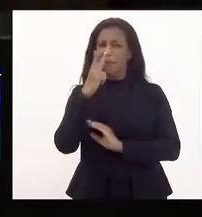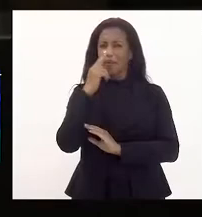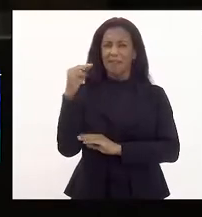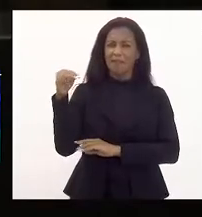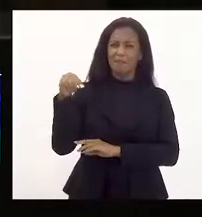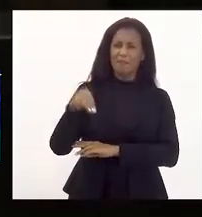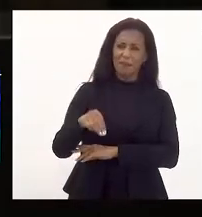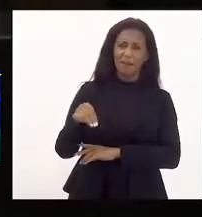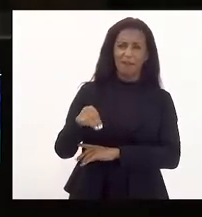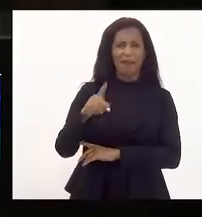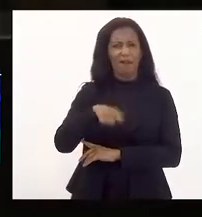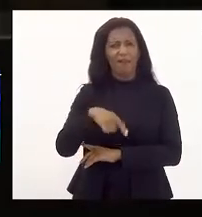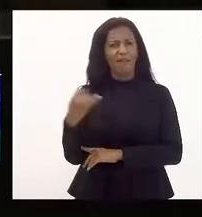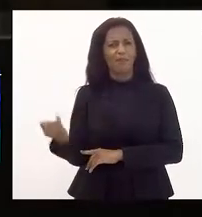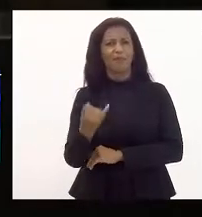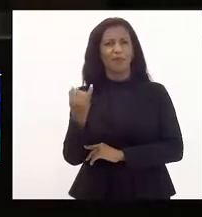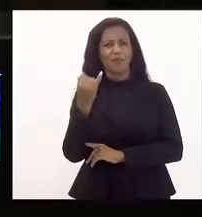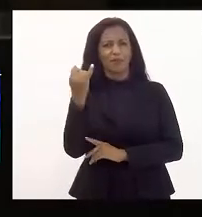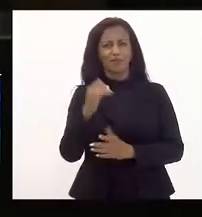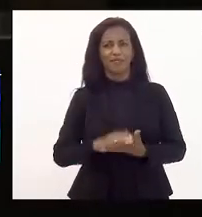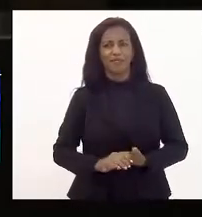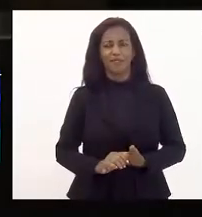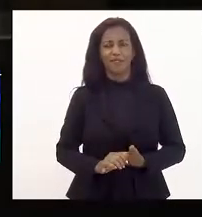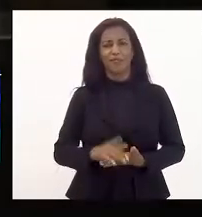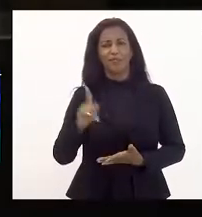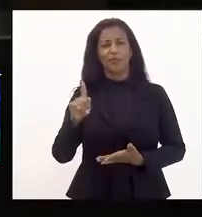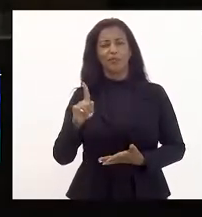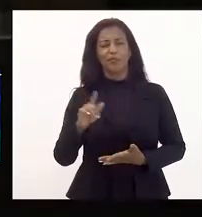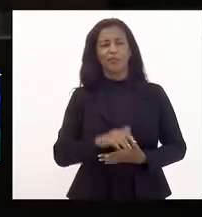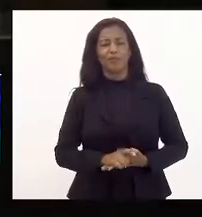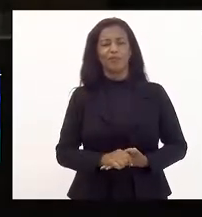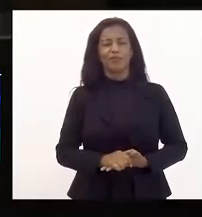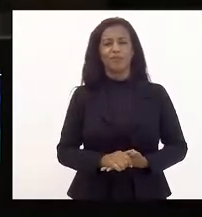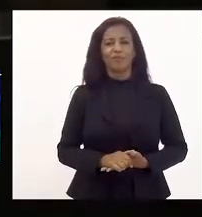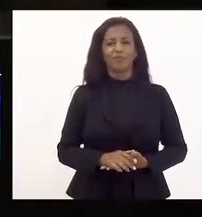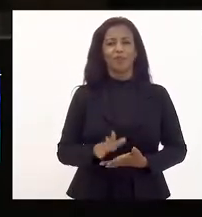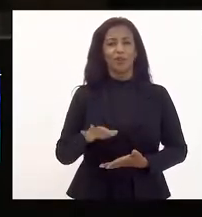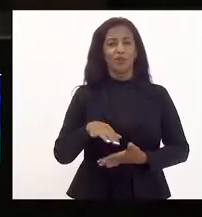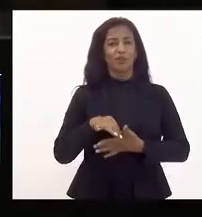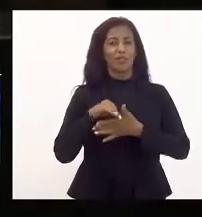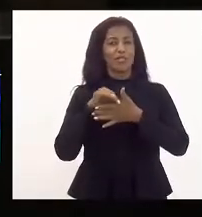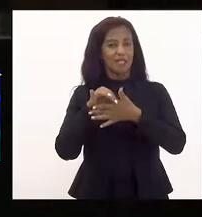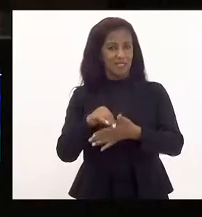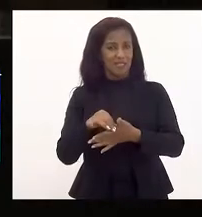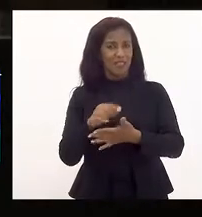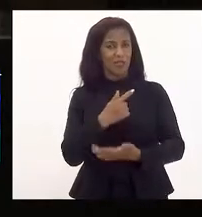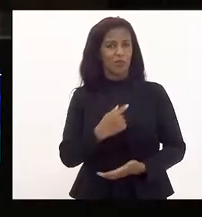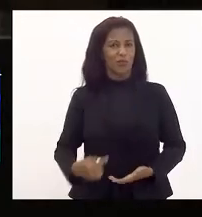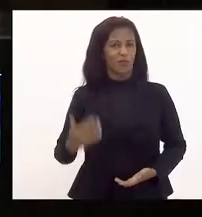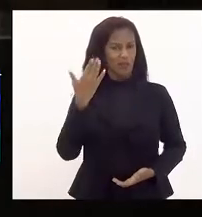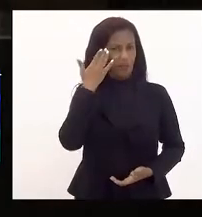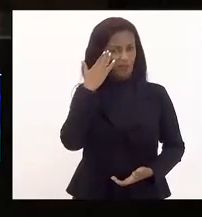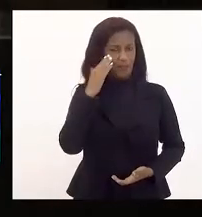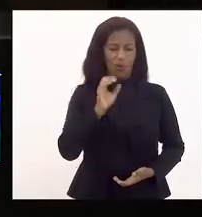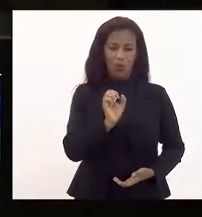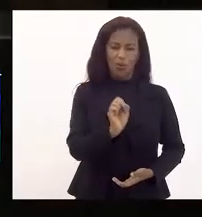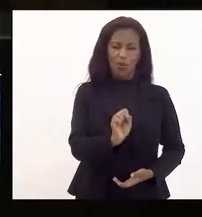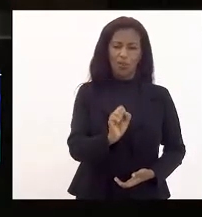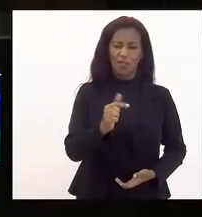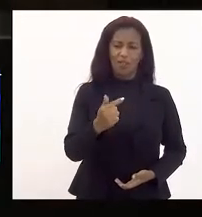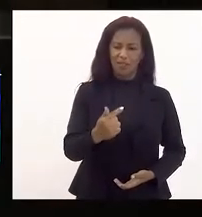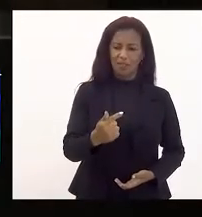que eu acho que é importante para o nosso líder do governo entender. R$ 87 bilhões é a nossa